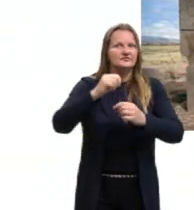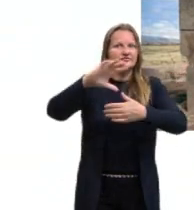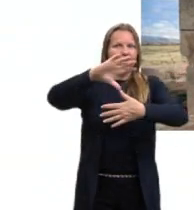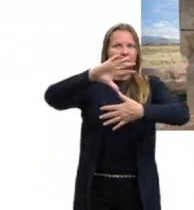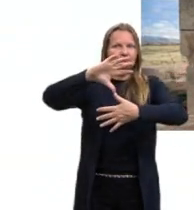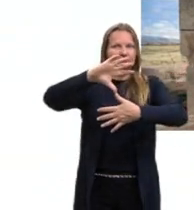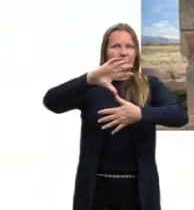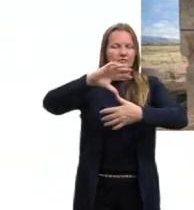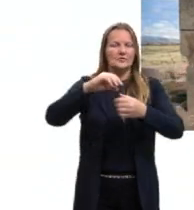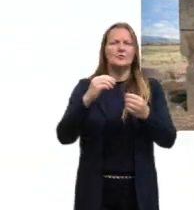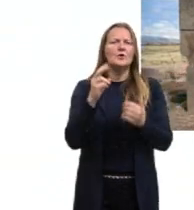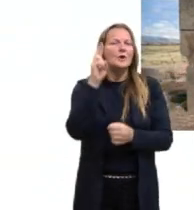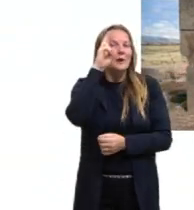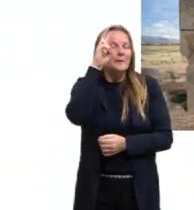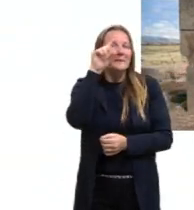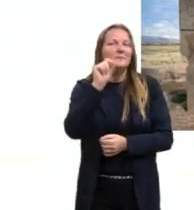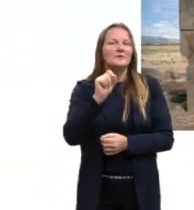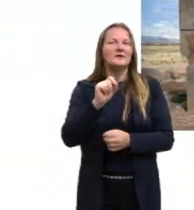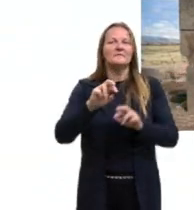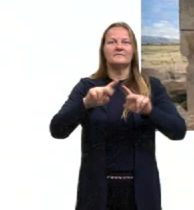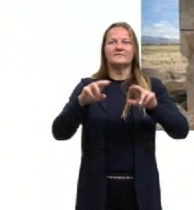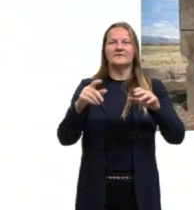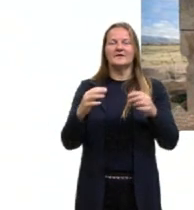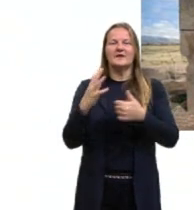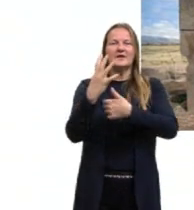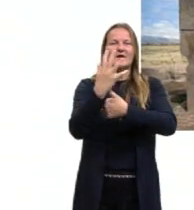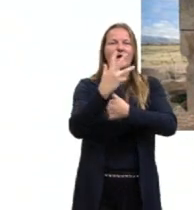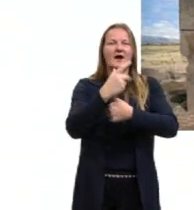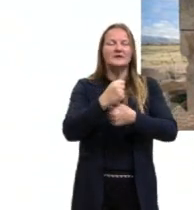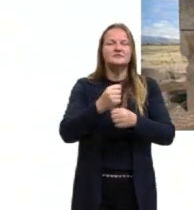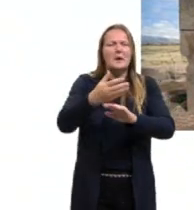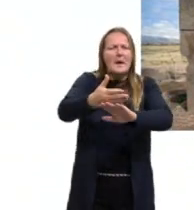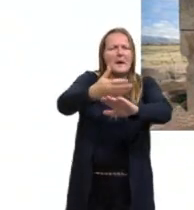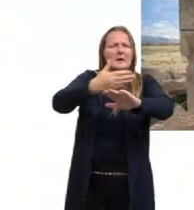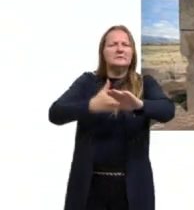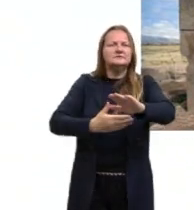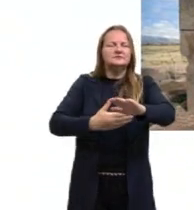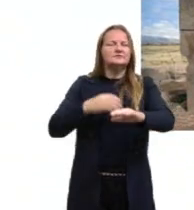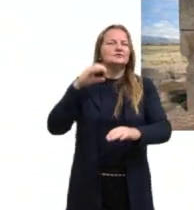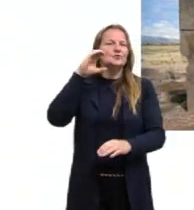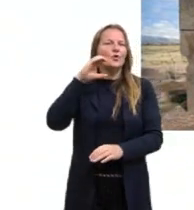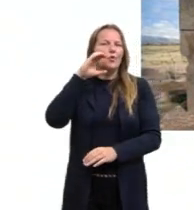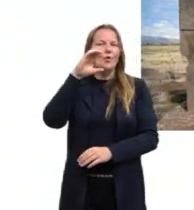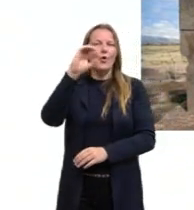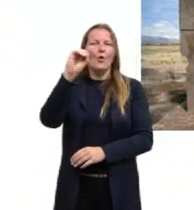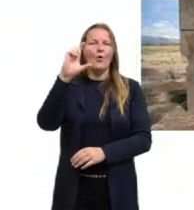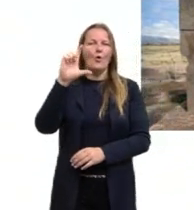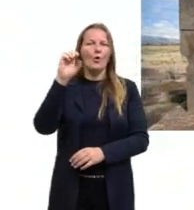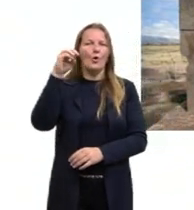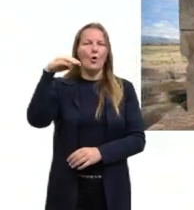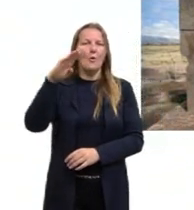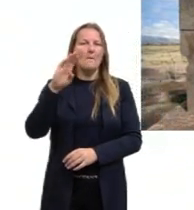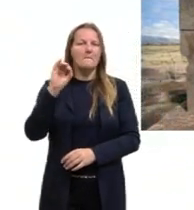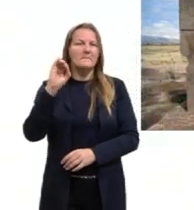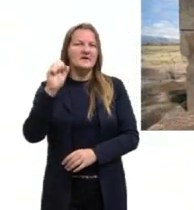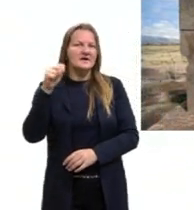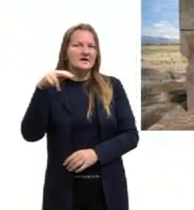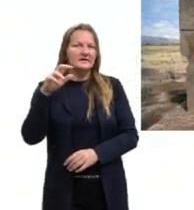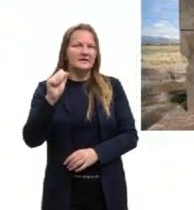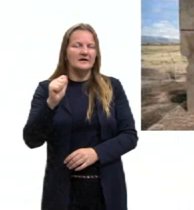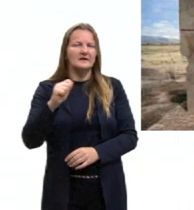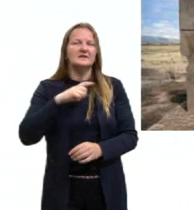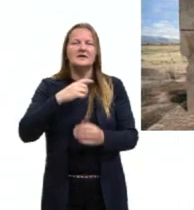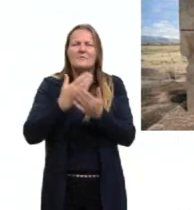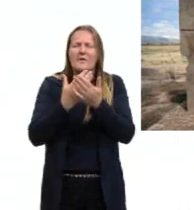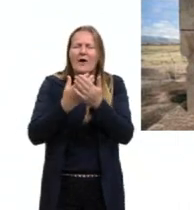indígena, nós lembramos, né? A arte pré-colombiana. Nós temos aqui uma aula só sobre este